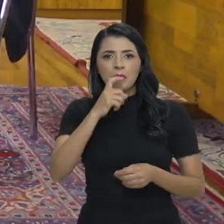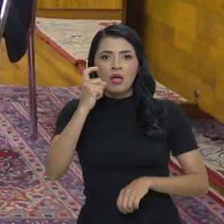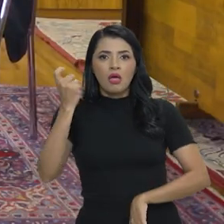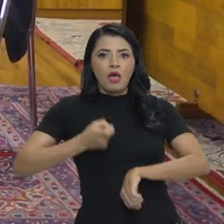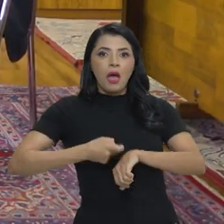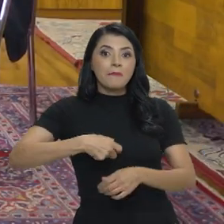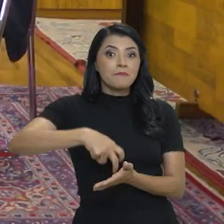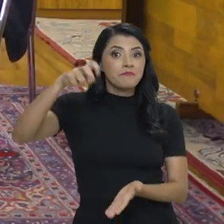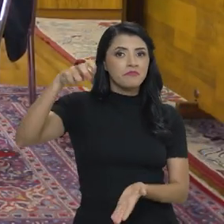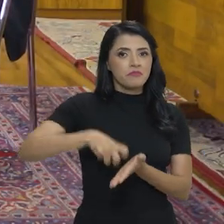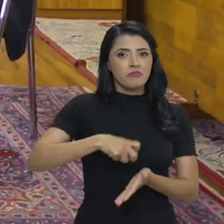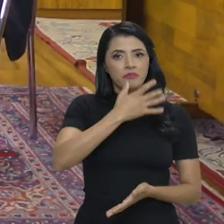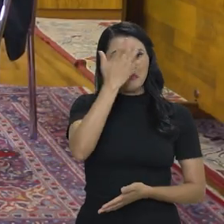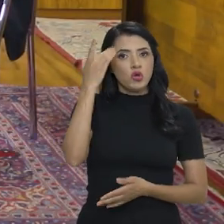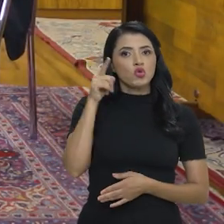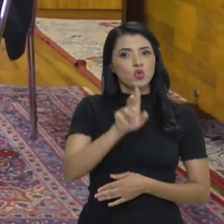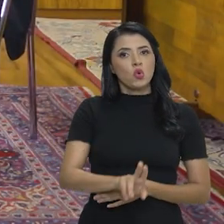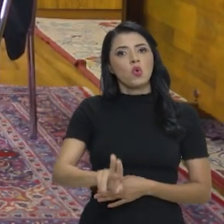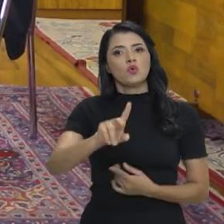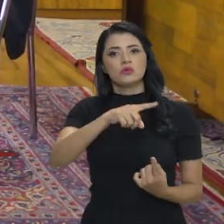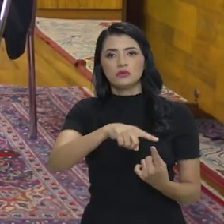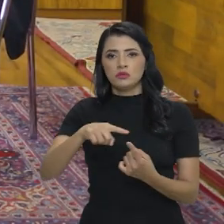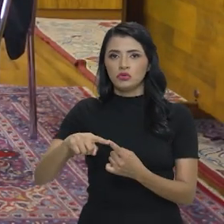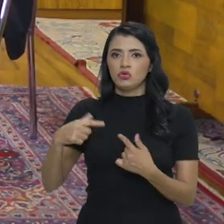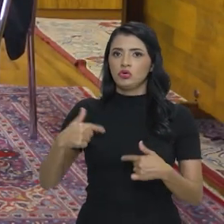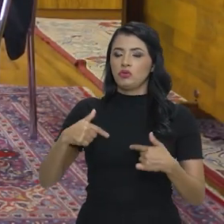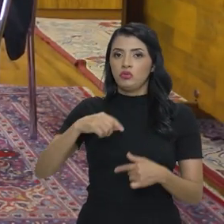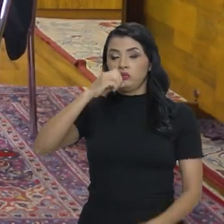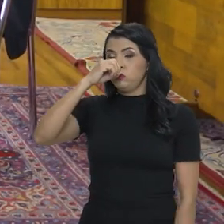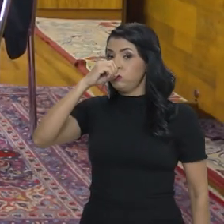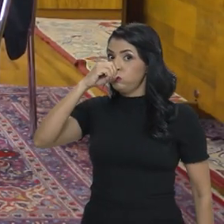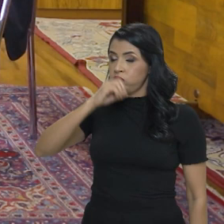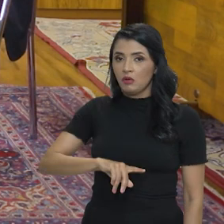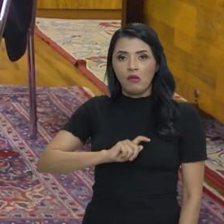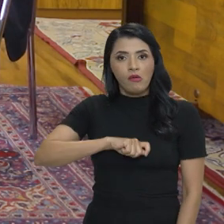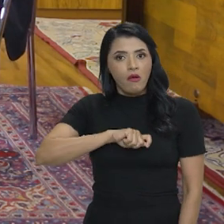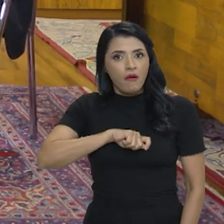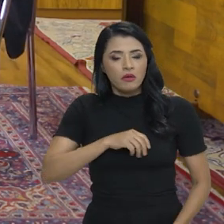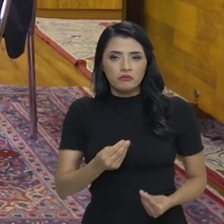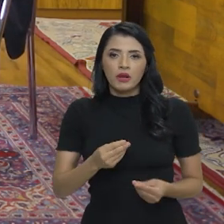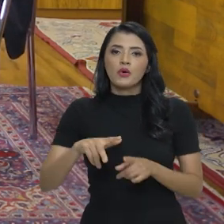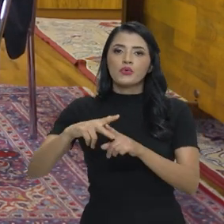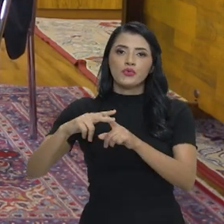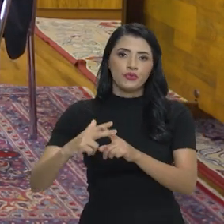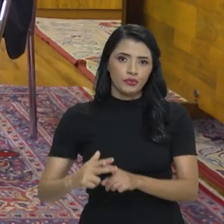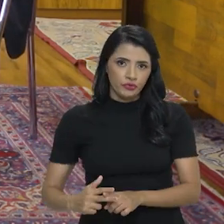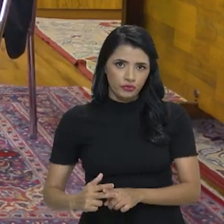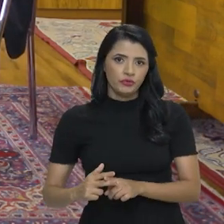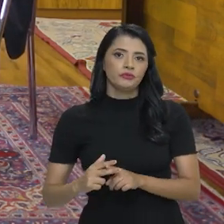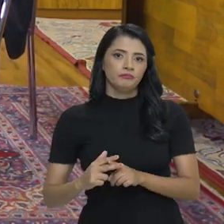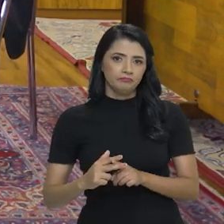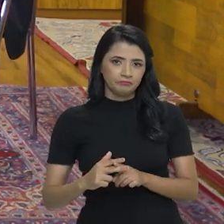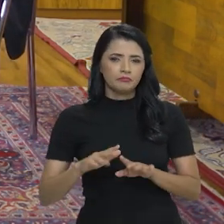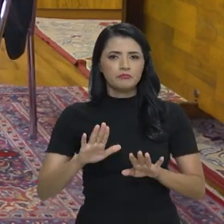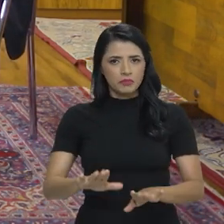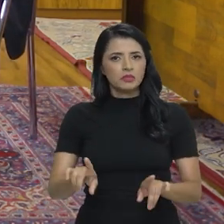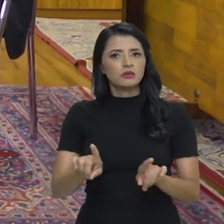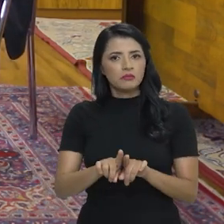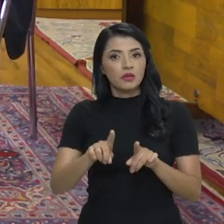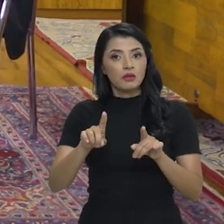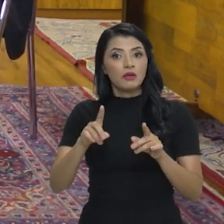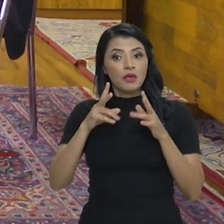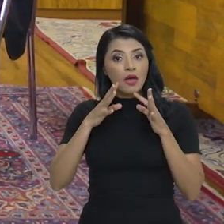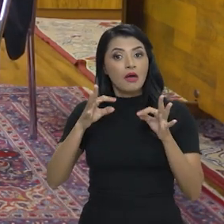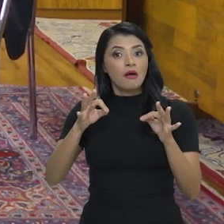endurecer a pena de quem recorre a esse tipo de absurdo, para poder ir corrigindo. Mas, acima de tudo,